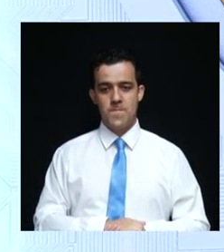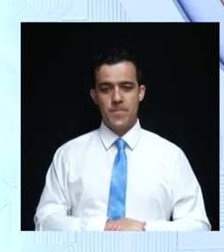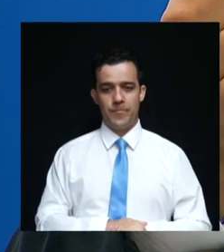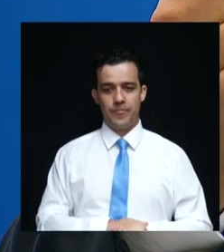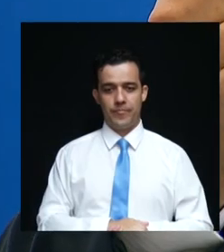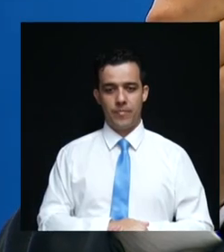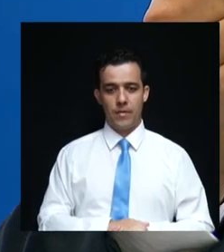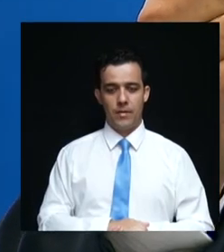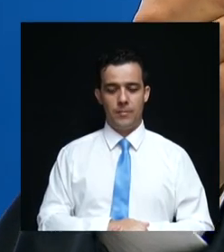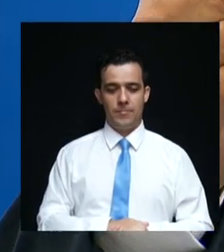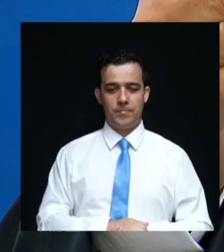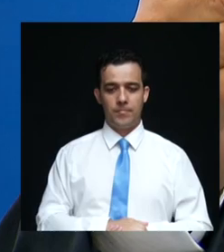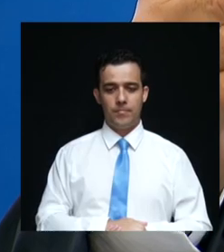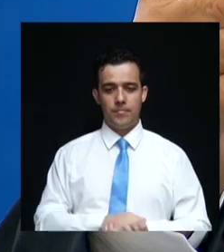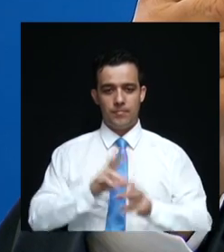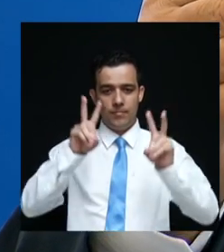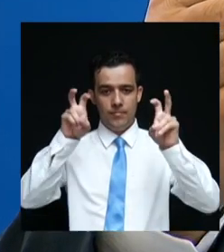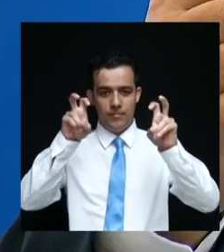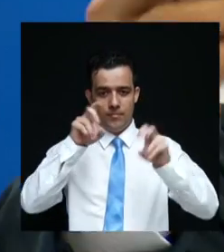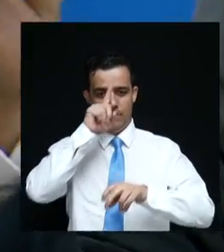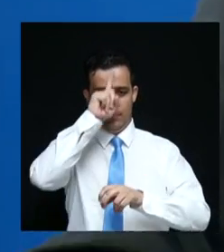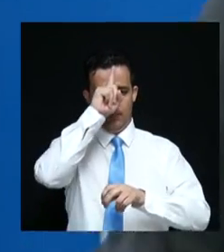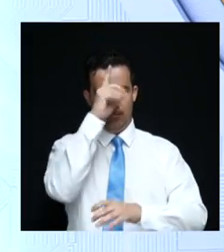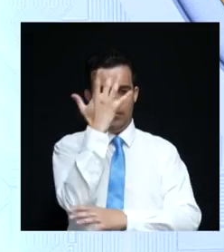sobre meio ambiente.